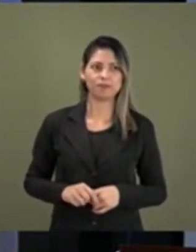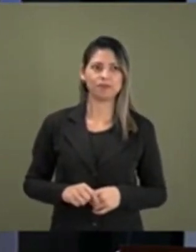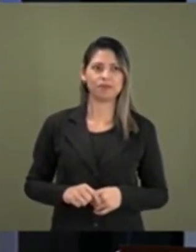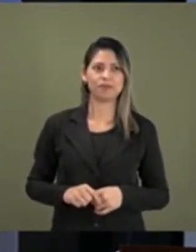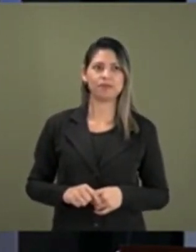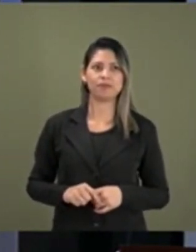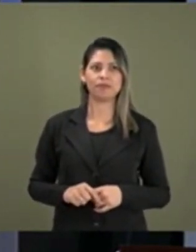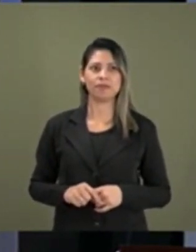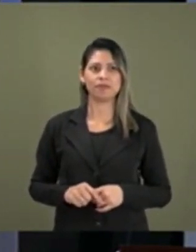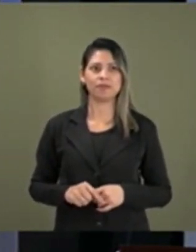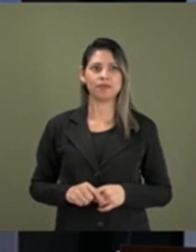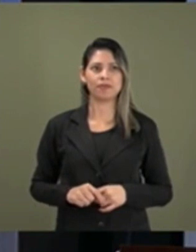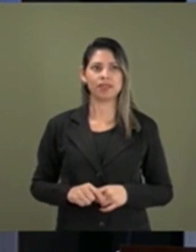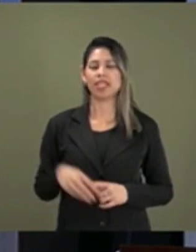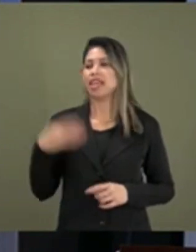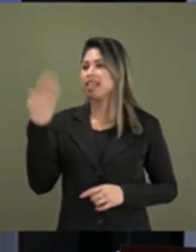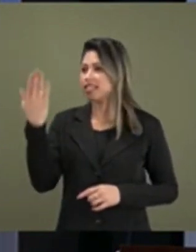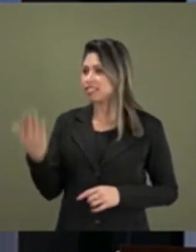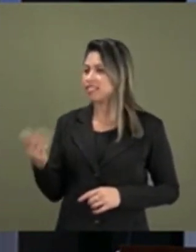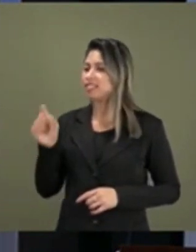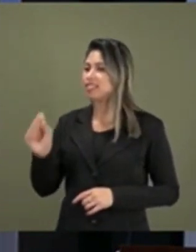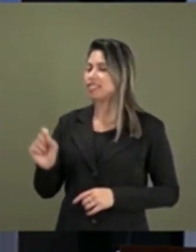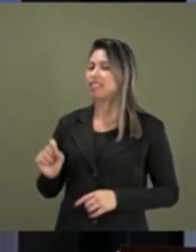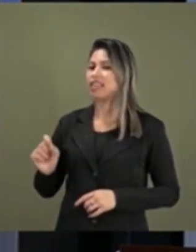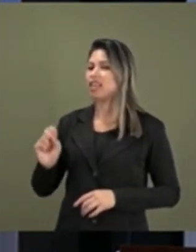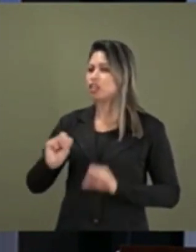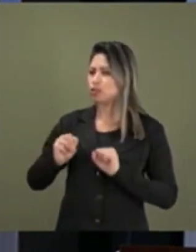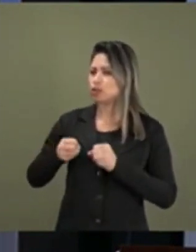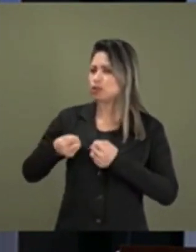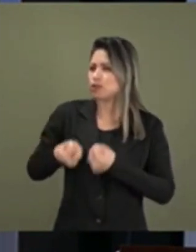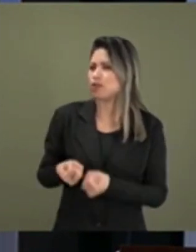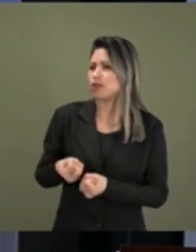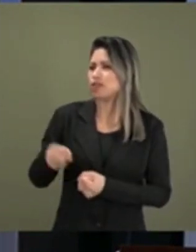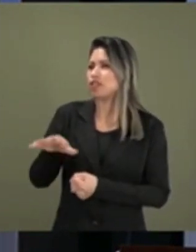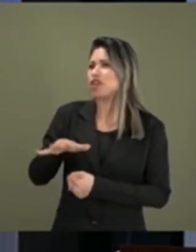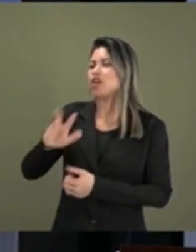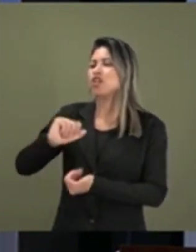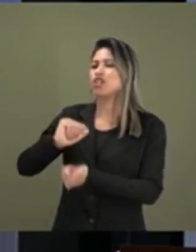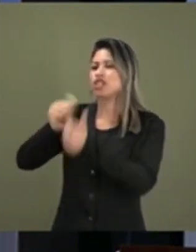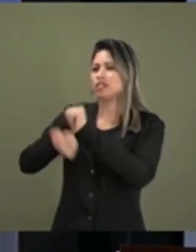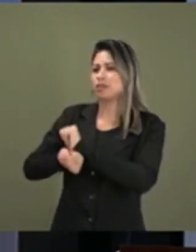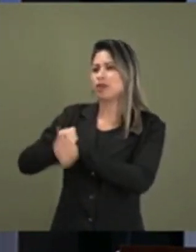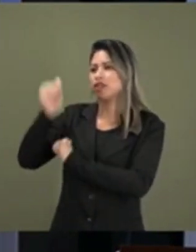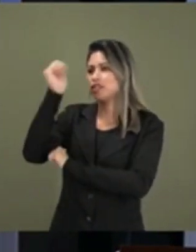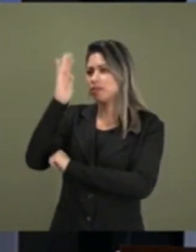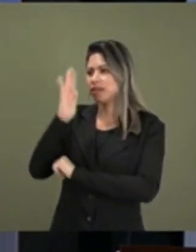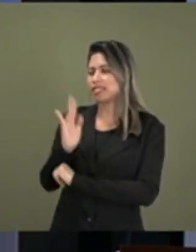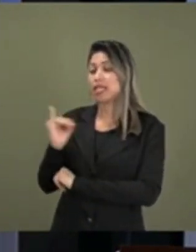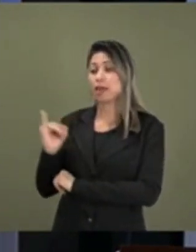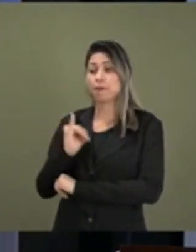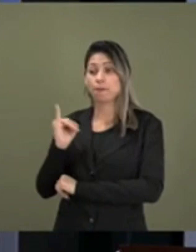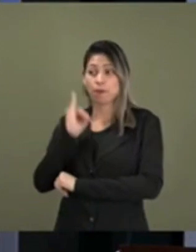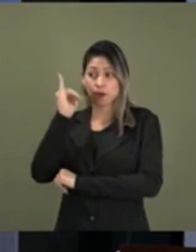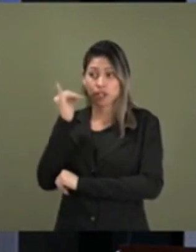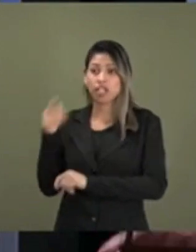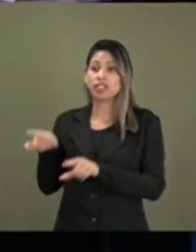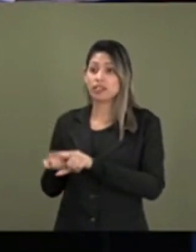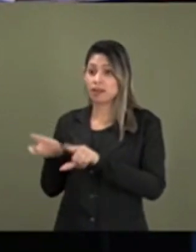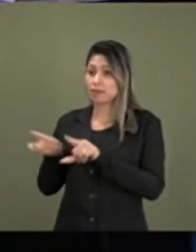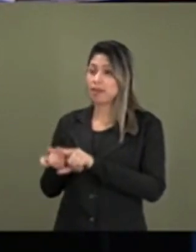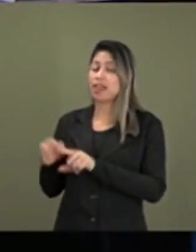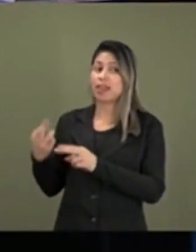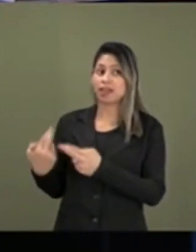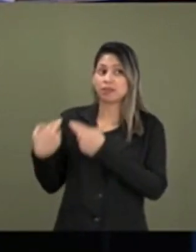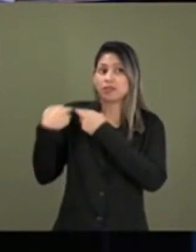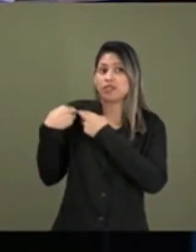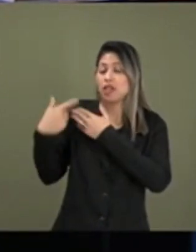no esporte brasileiro, a importância e o legado que a senhora construiu para